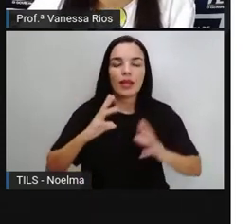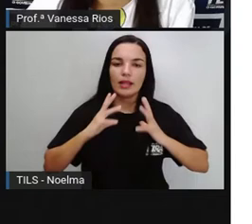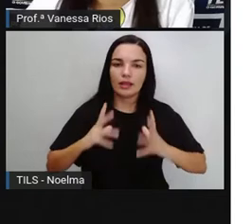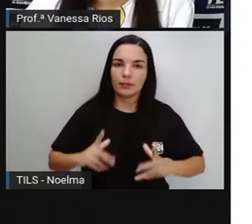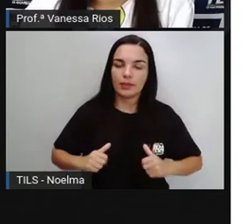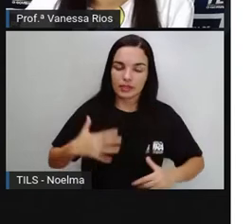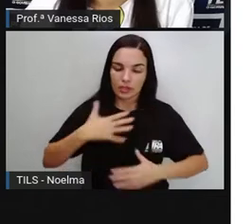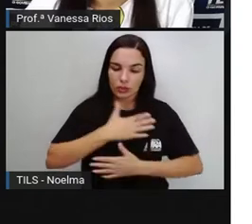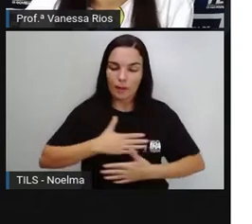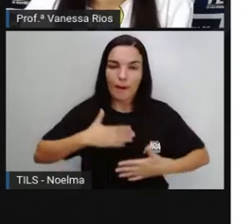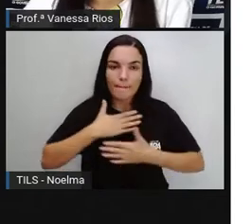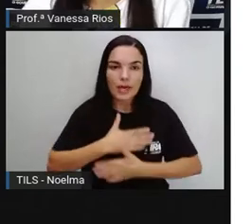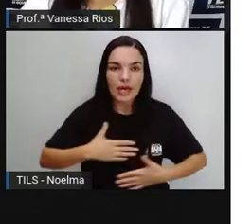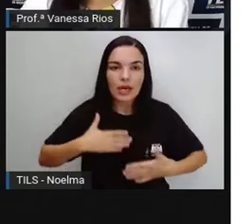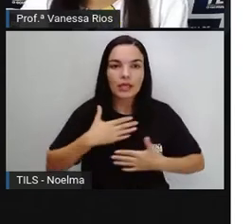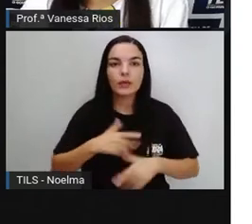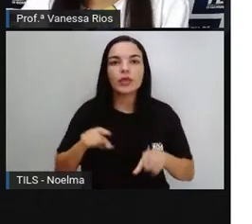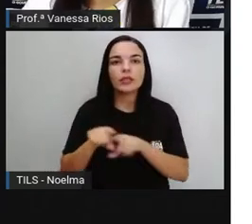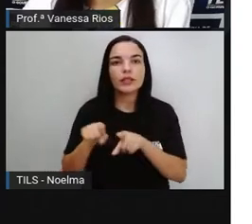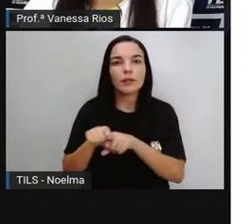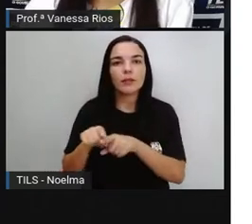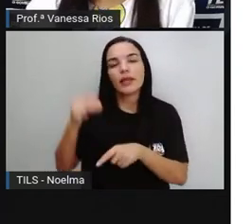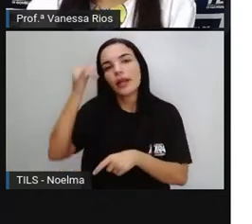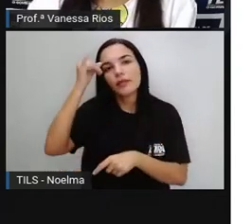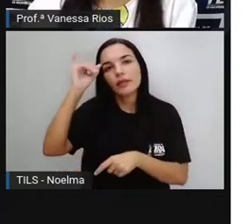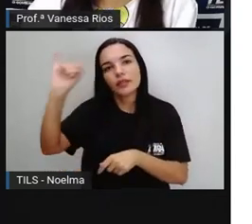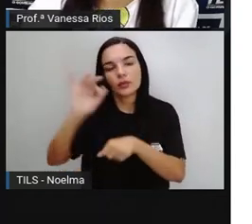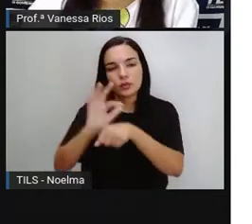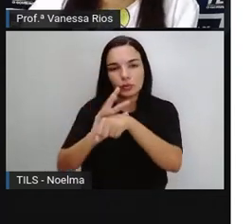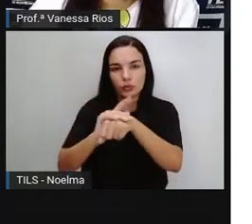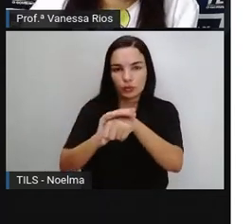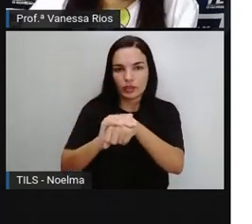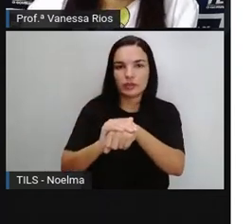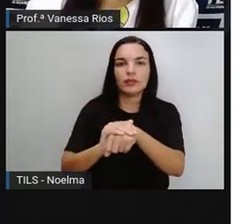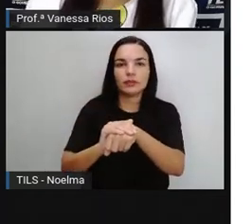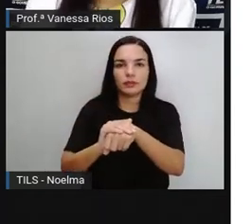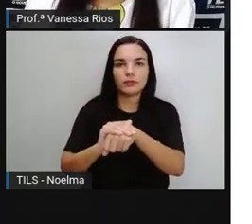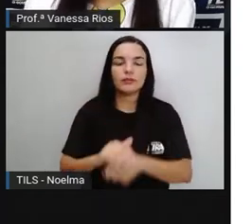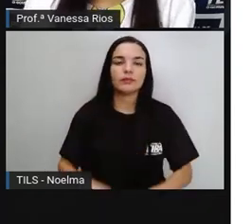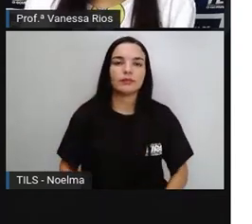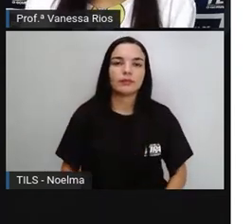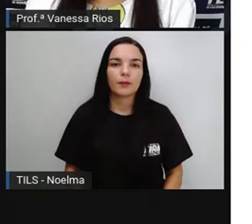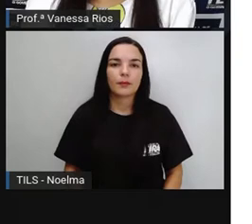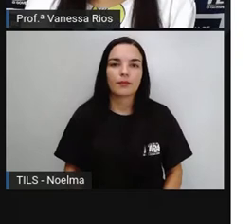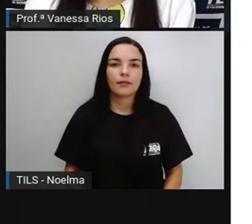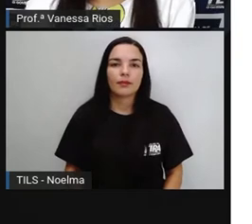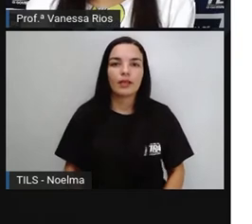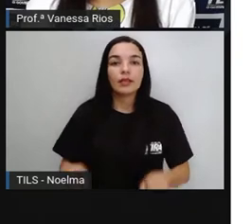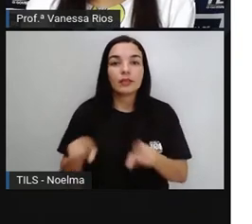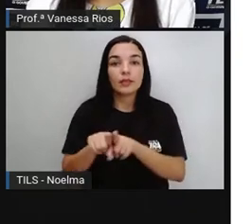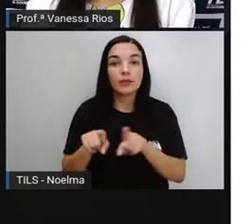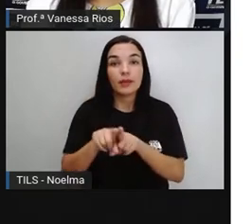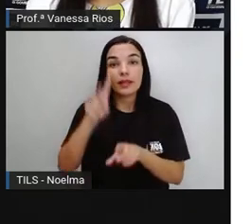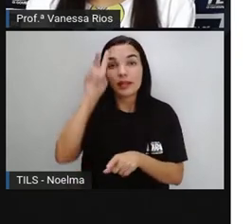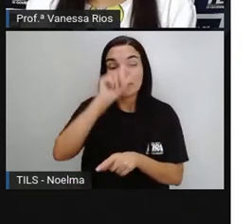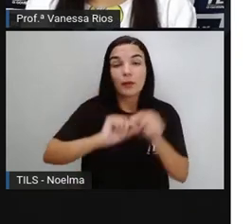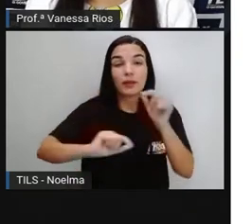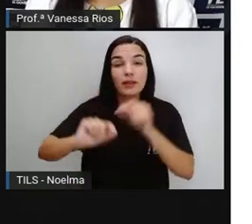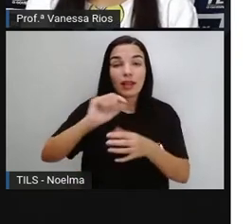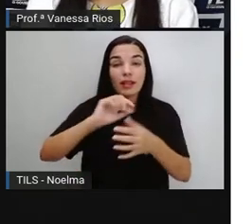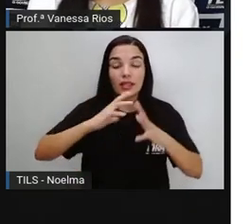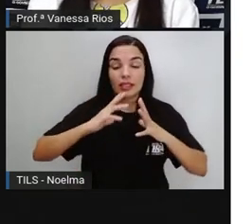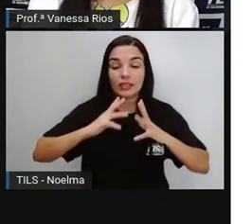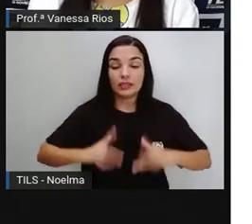limpeza, também precaução contra as doenças. E nós lembramos também que a higiene